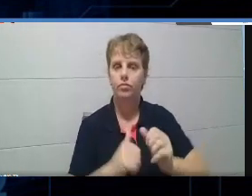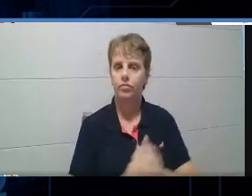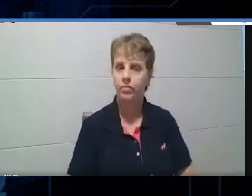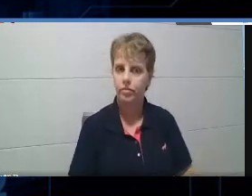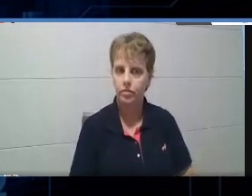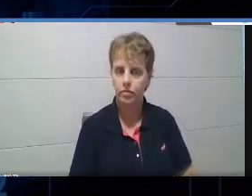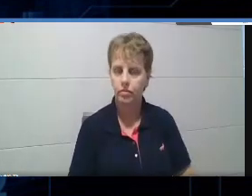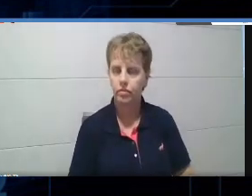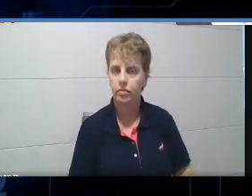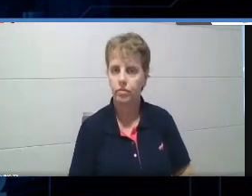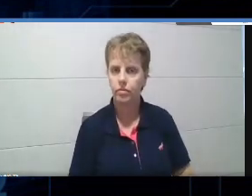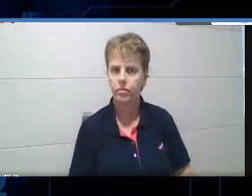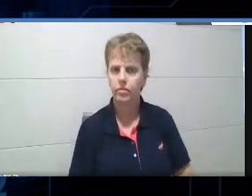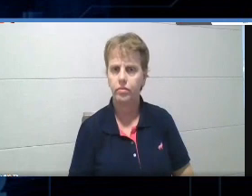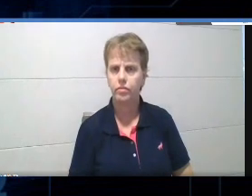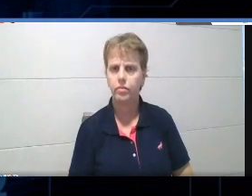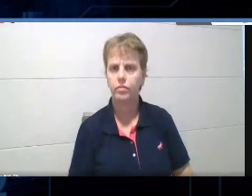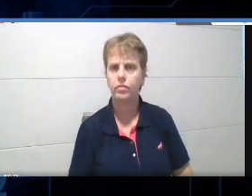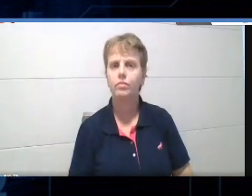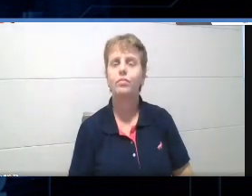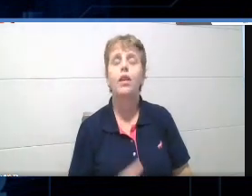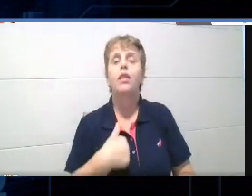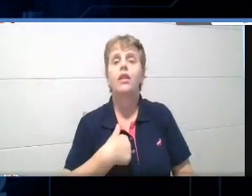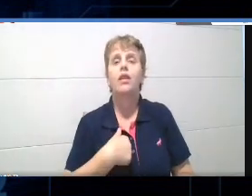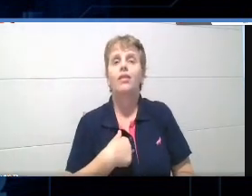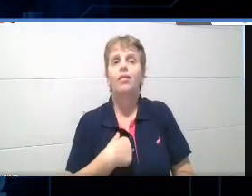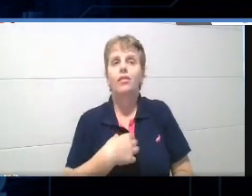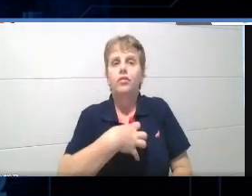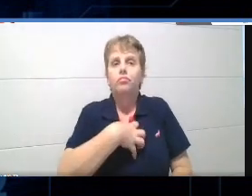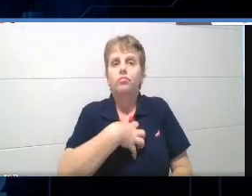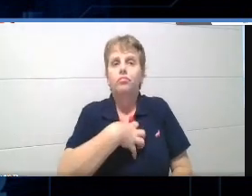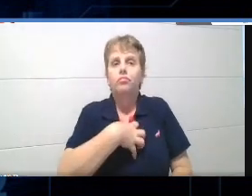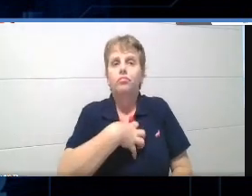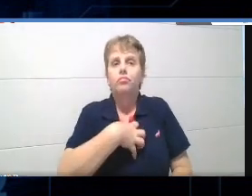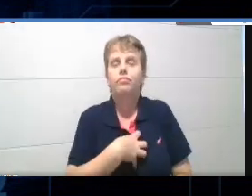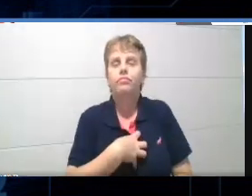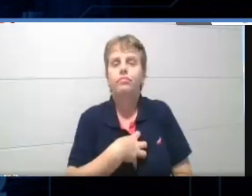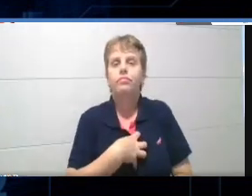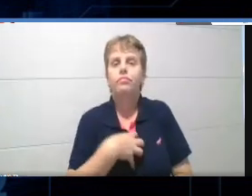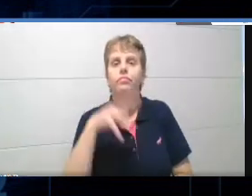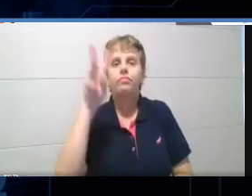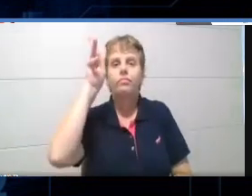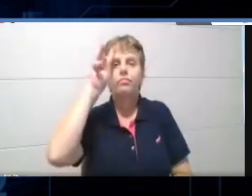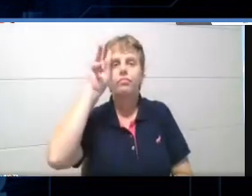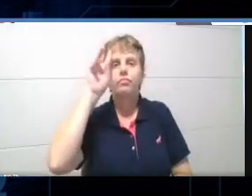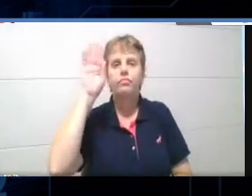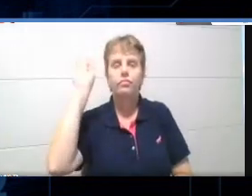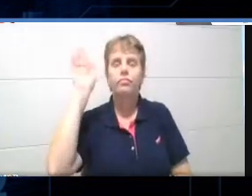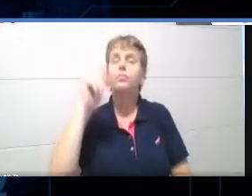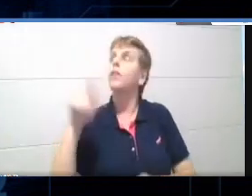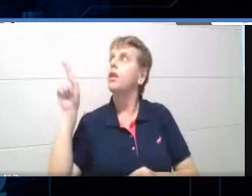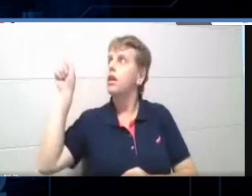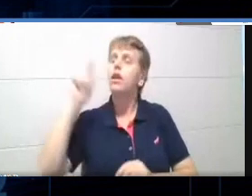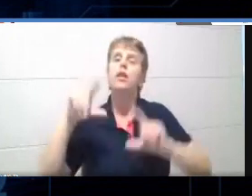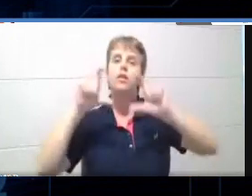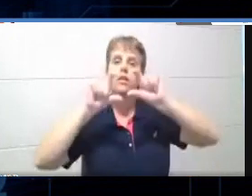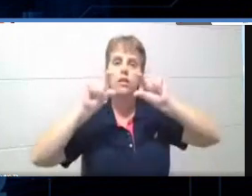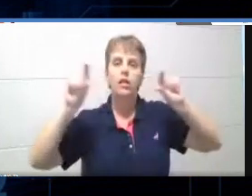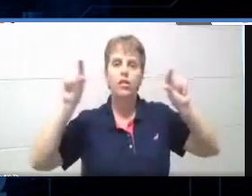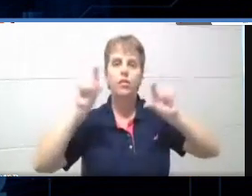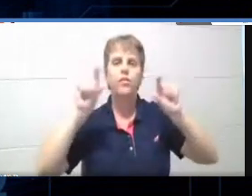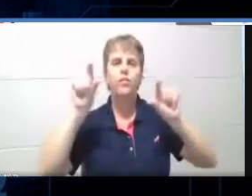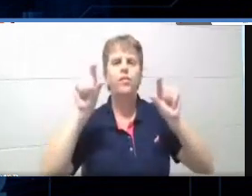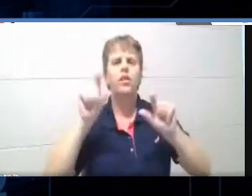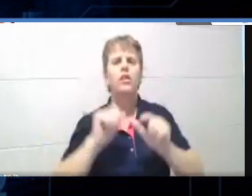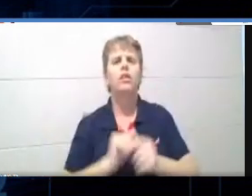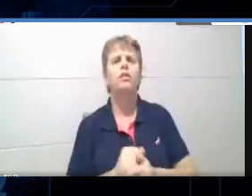gente, isso me marcou demais, por que que eu estou falando isso? Porque essa frase me marcou muito tempo, isso foi em